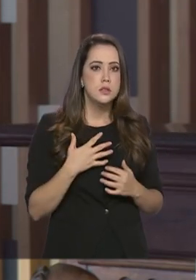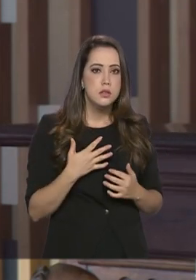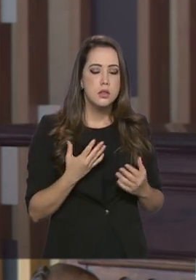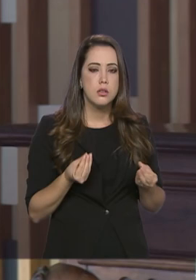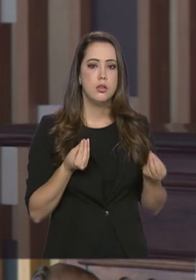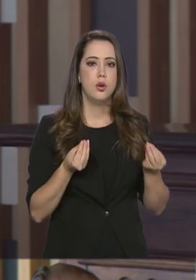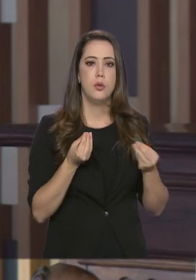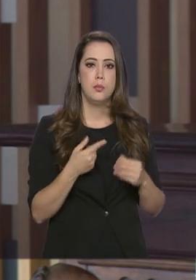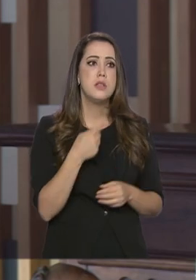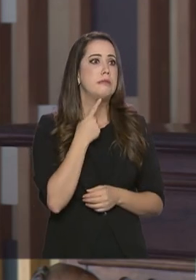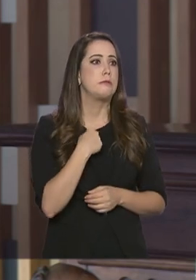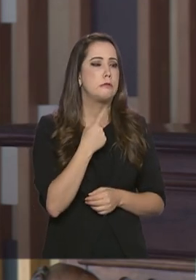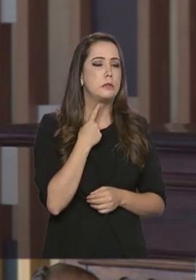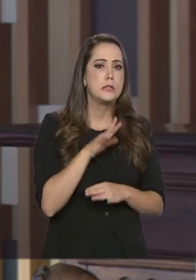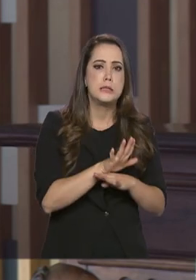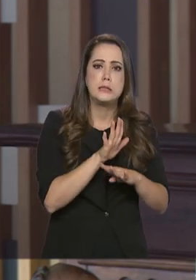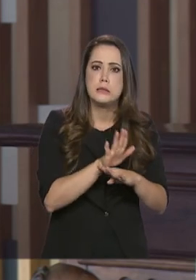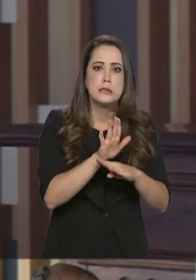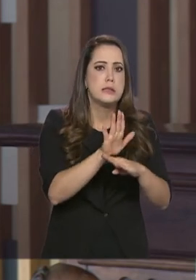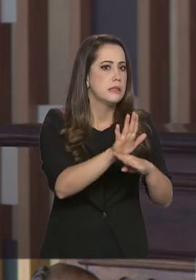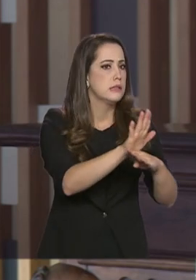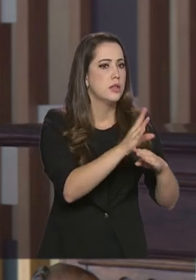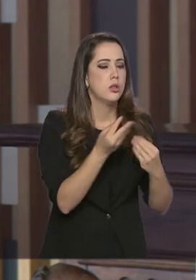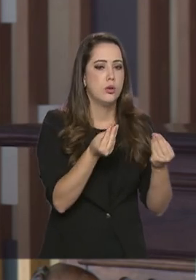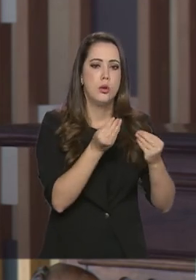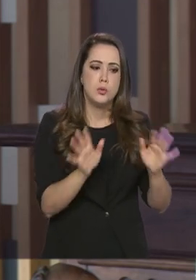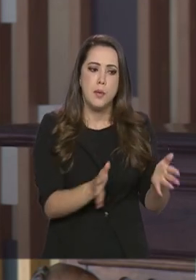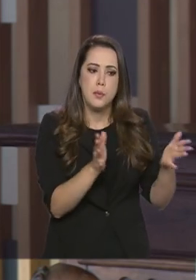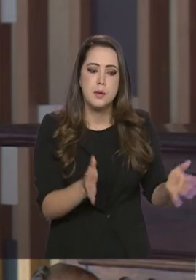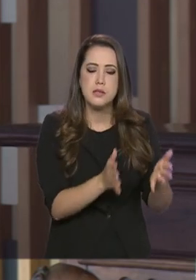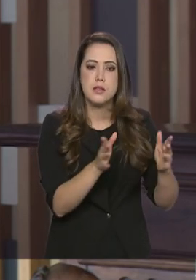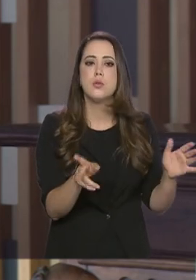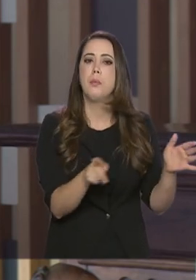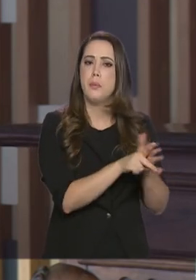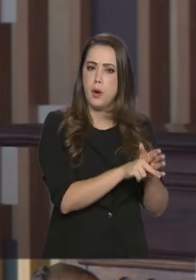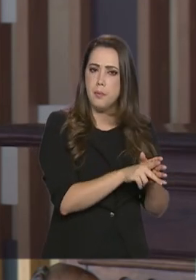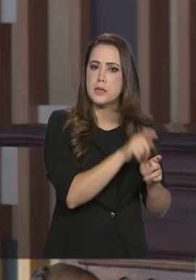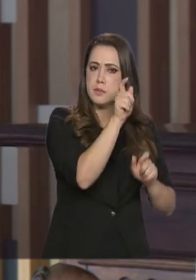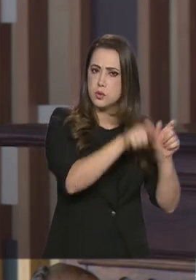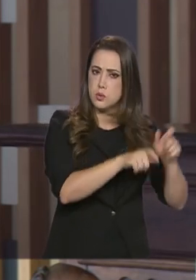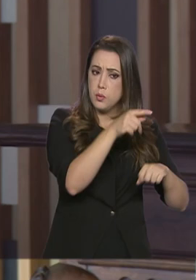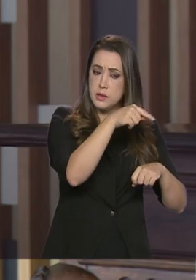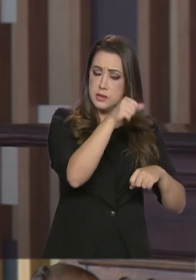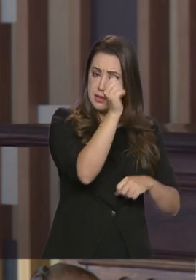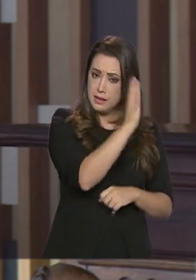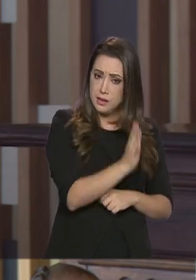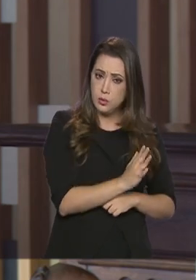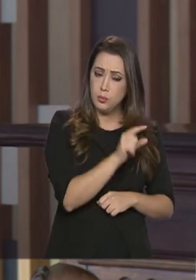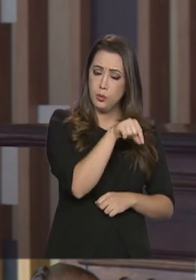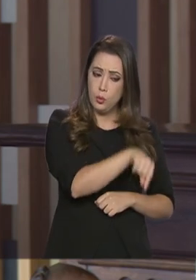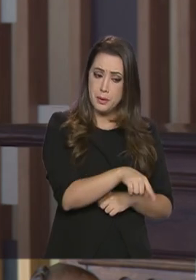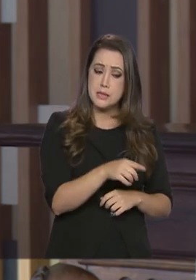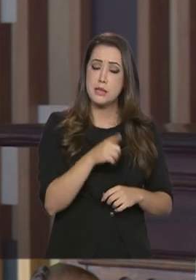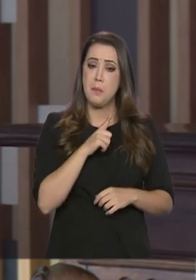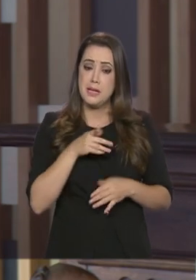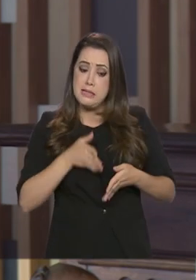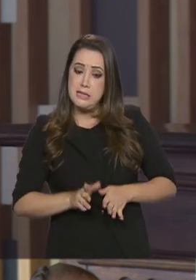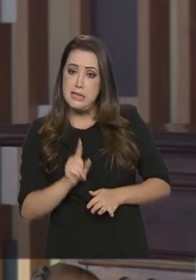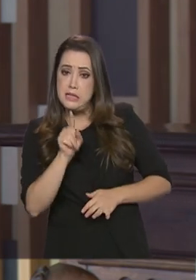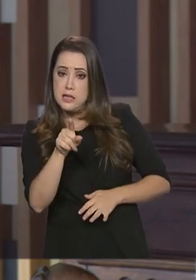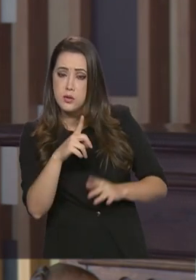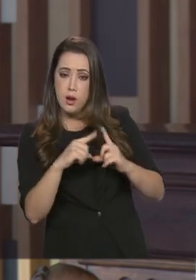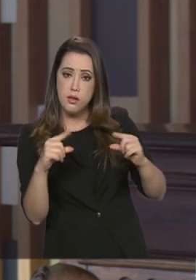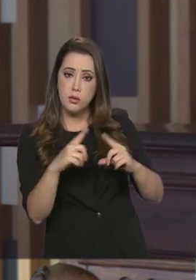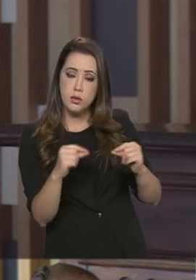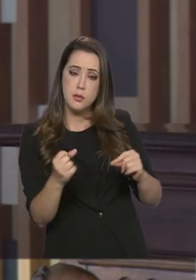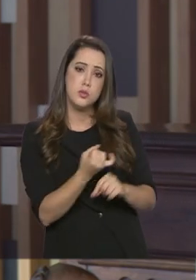a vontade de fazer algo e a mobilização enorme que houve da comunidade libanesa no Brasil para fazer doações. Muitas estão indo